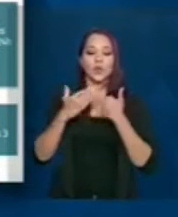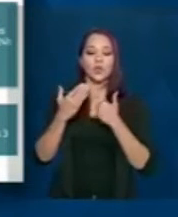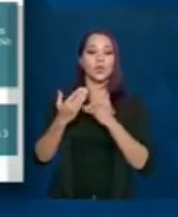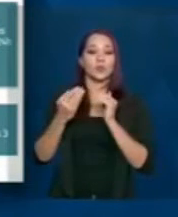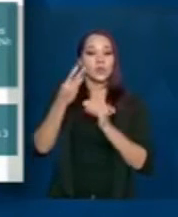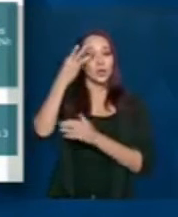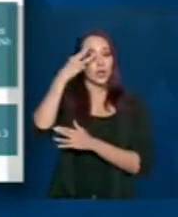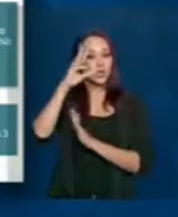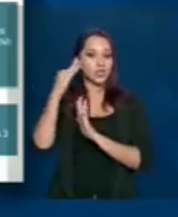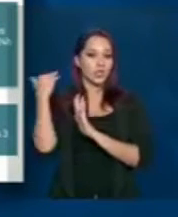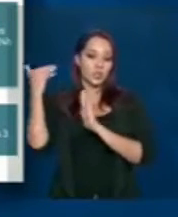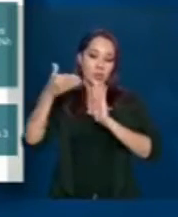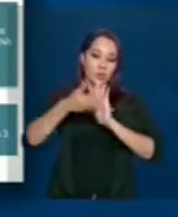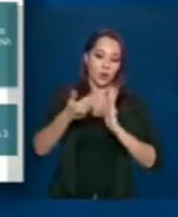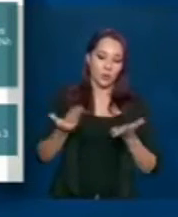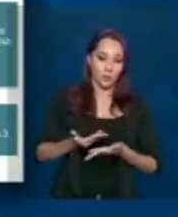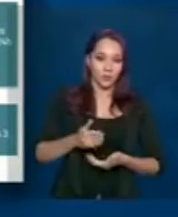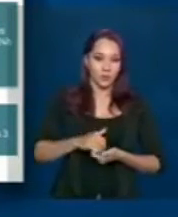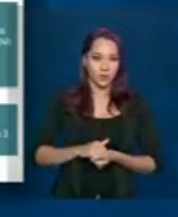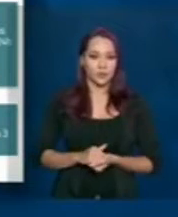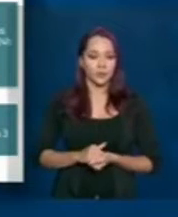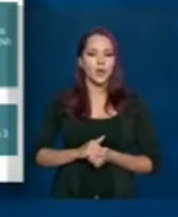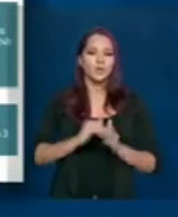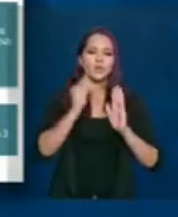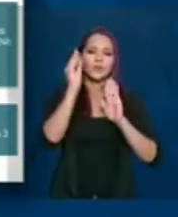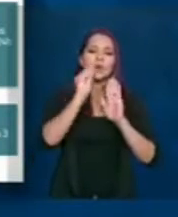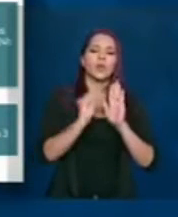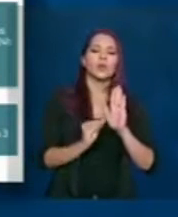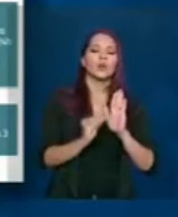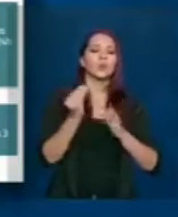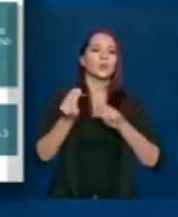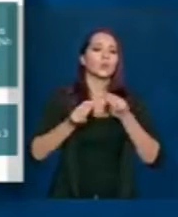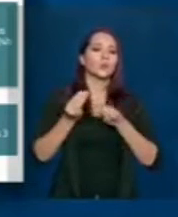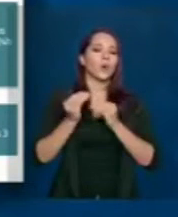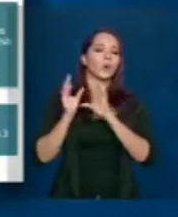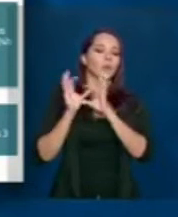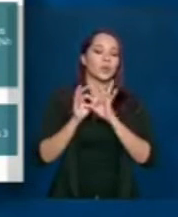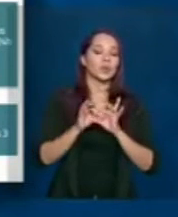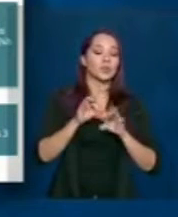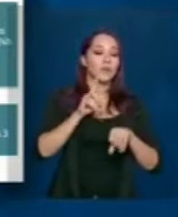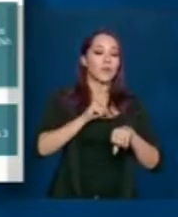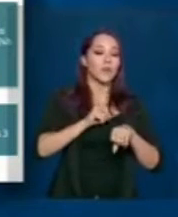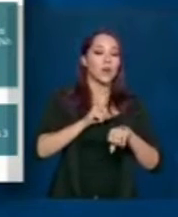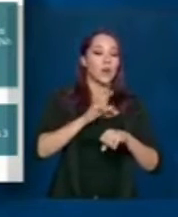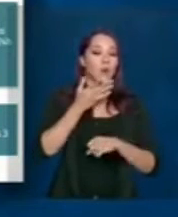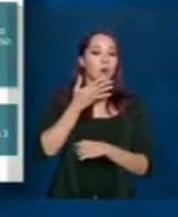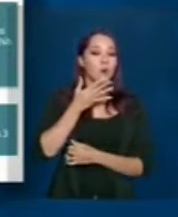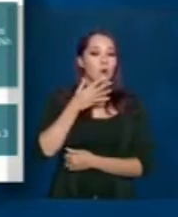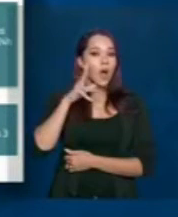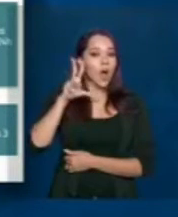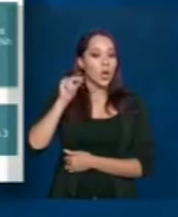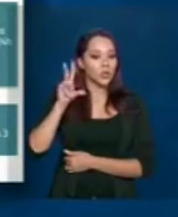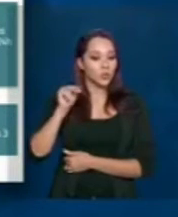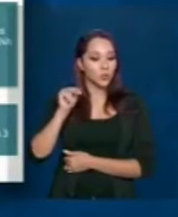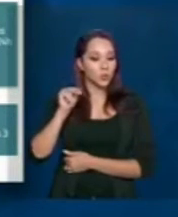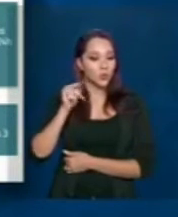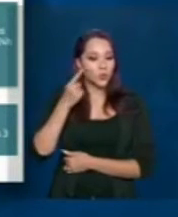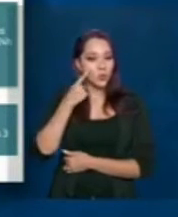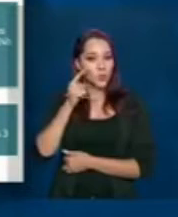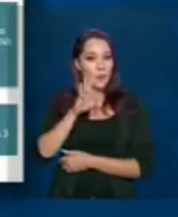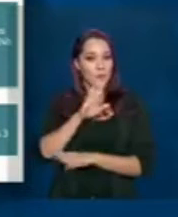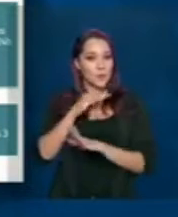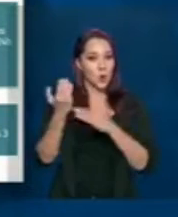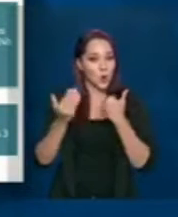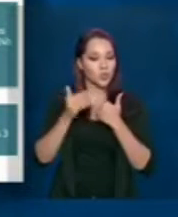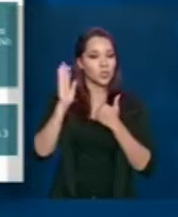dias. E geralmente a gente coloca isso no seguinte contexto. Em azul você pode perceber aqueles óbitos que